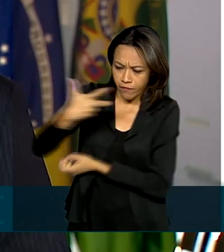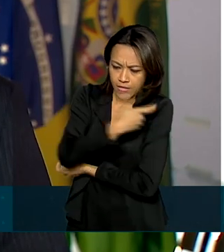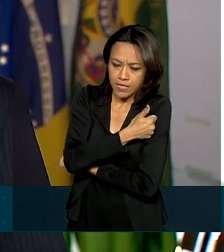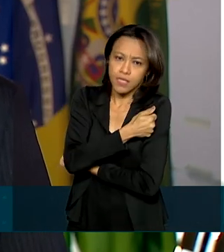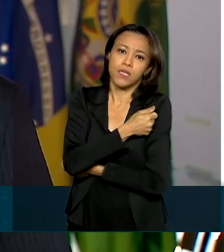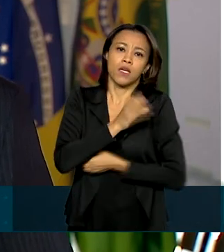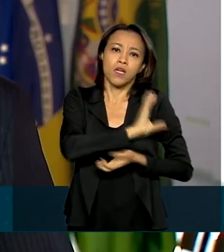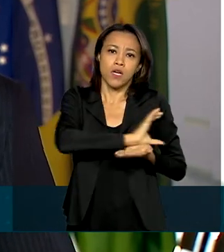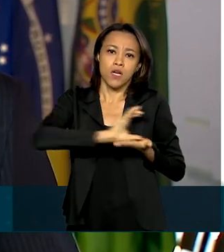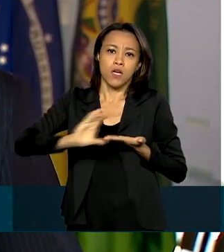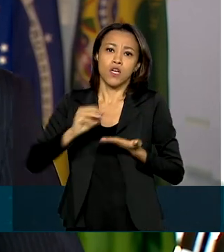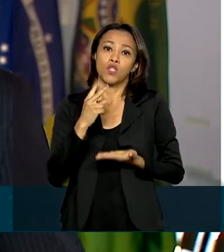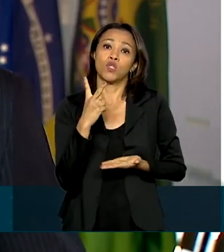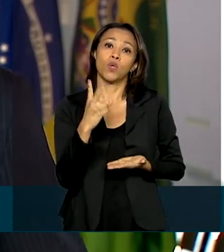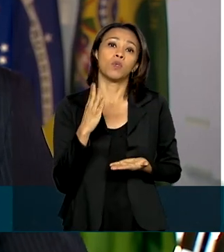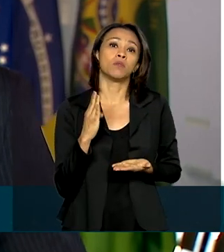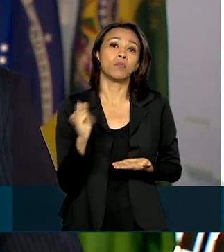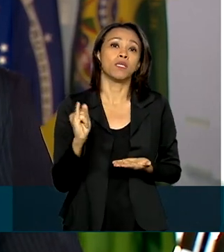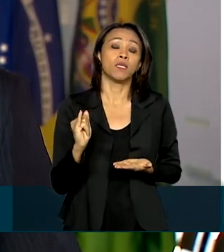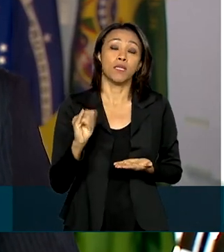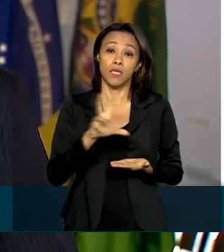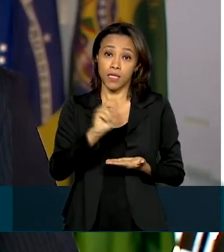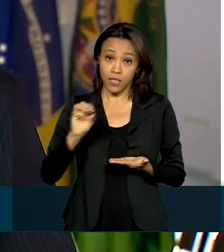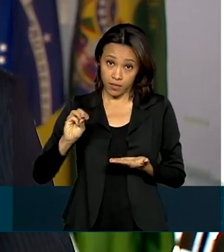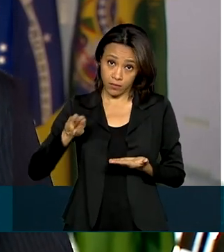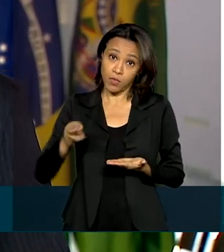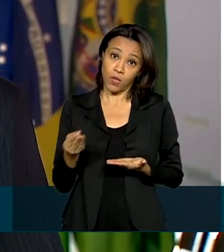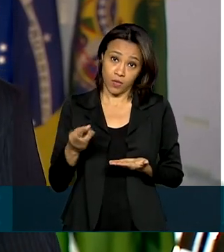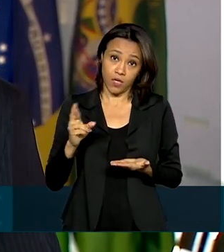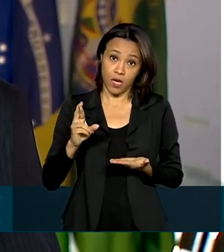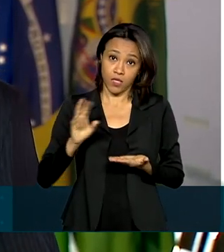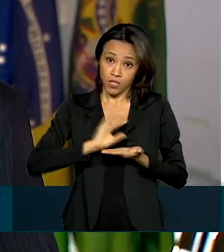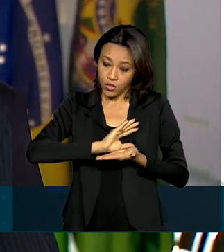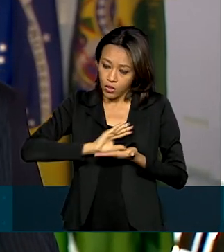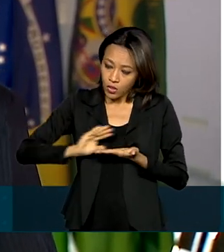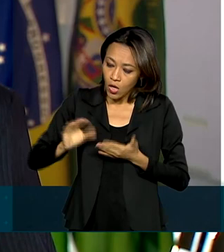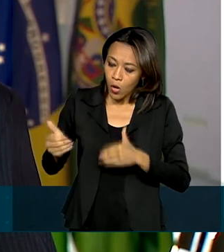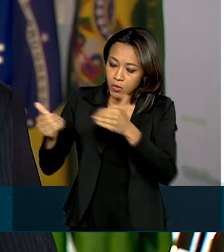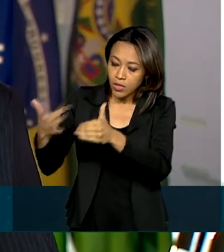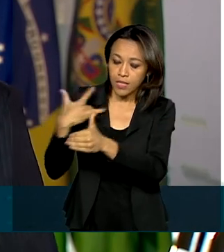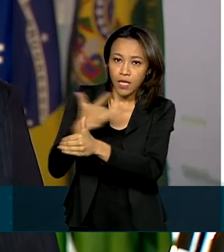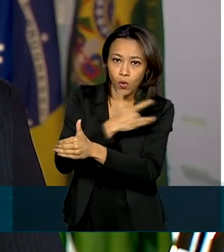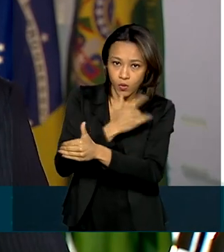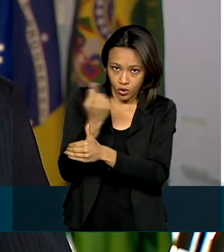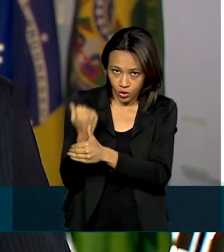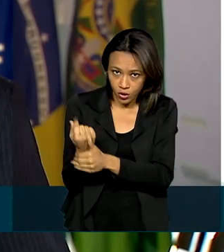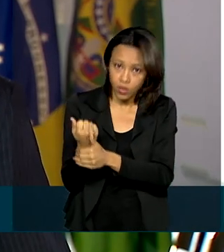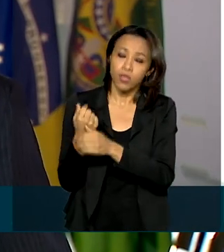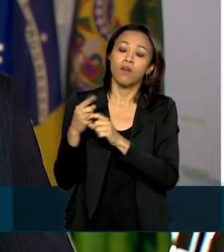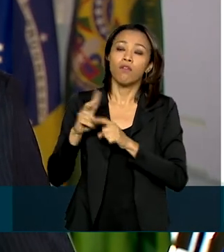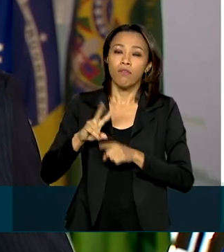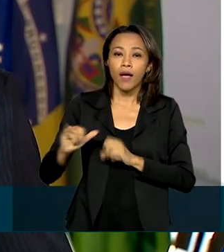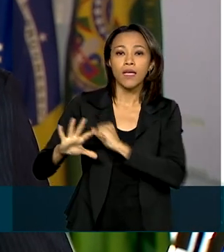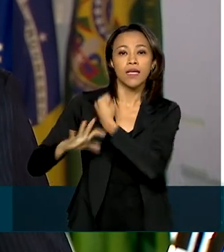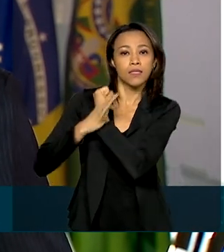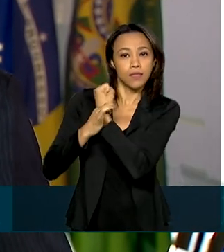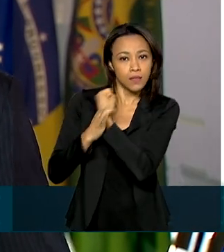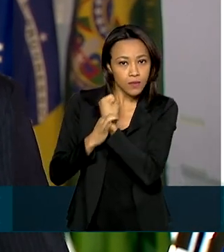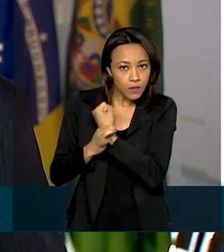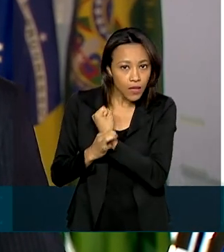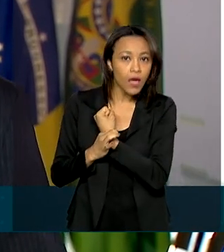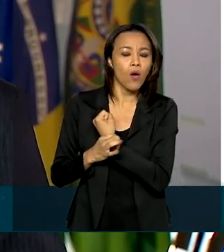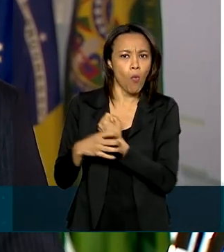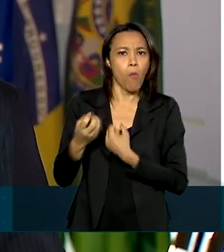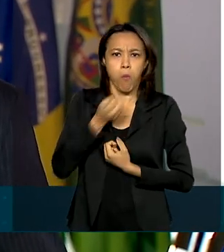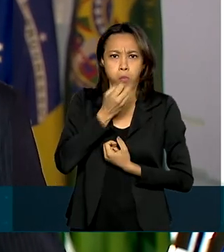destinou R$ 2,5 milhões ao Ministério da Saúde. Com esse dinheiro, o país vai garantir um estoque capaz